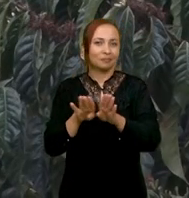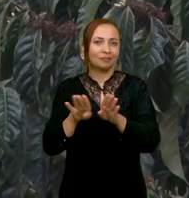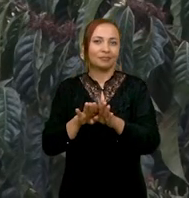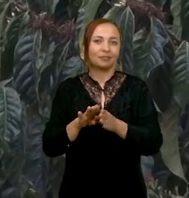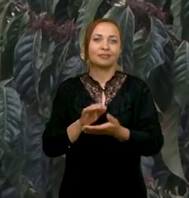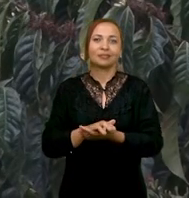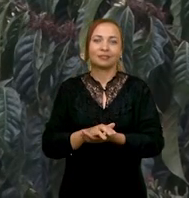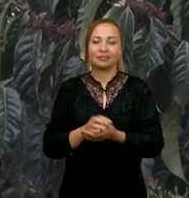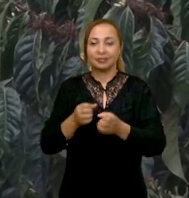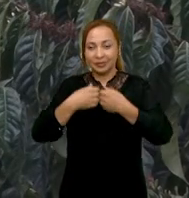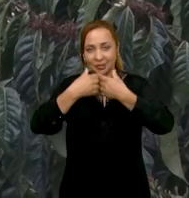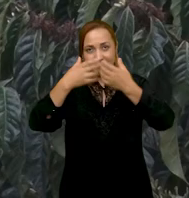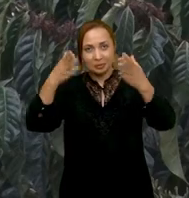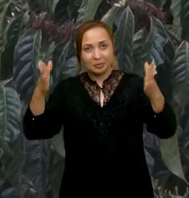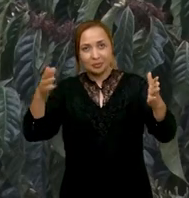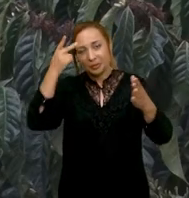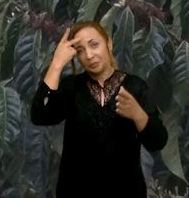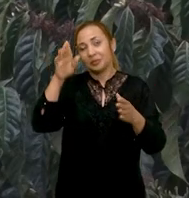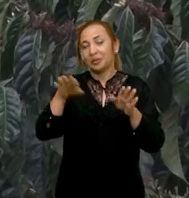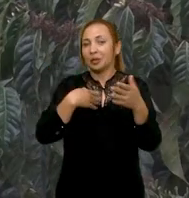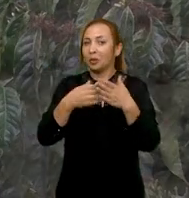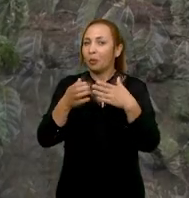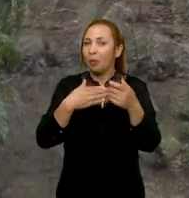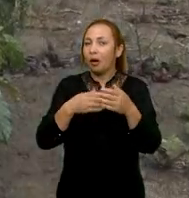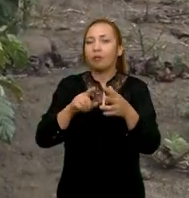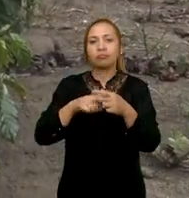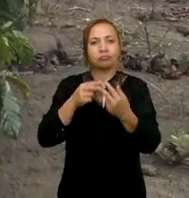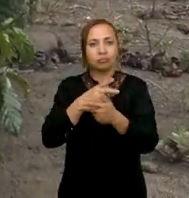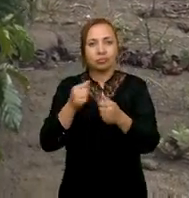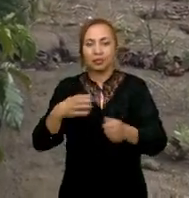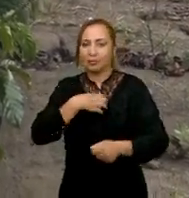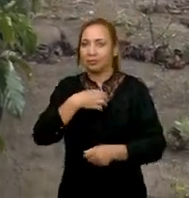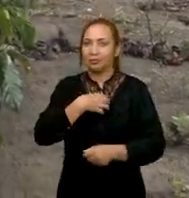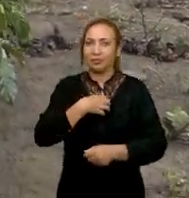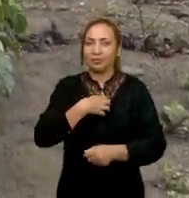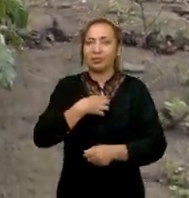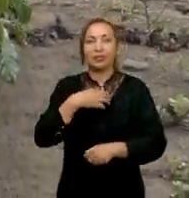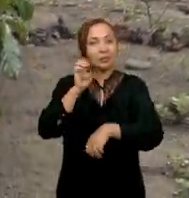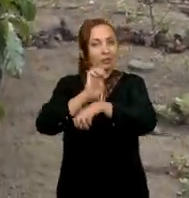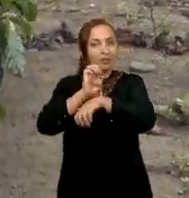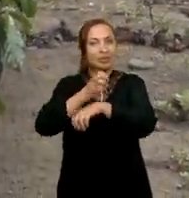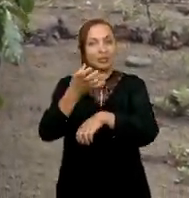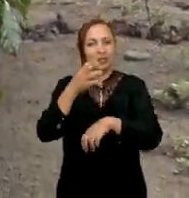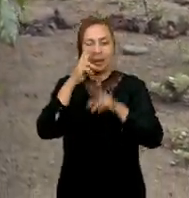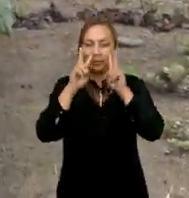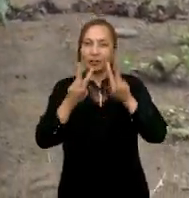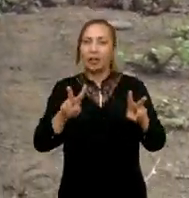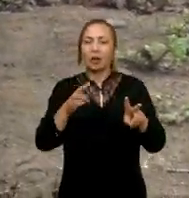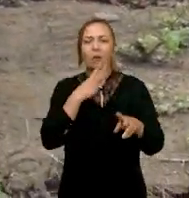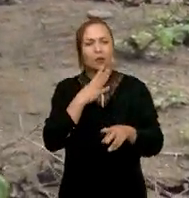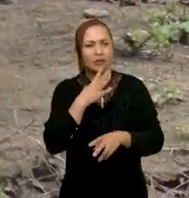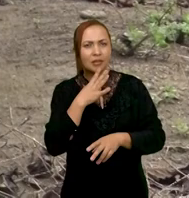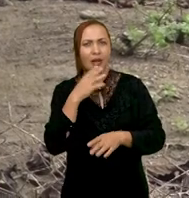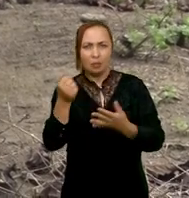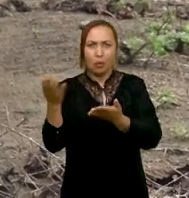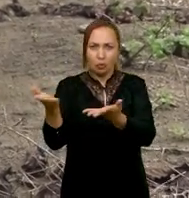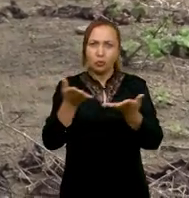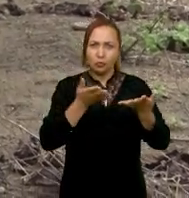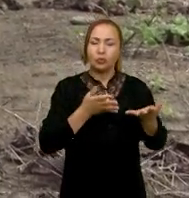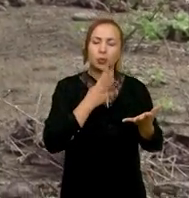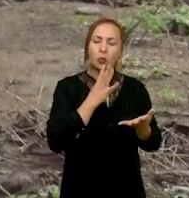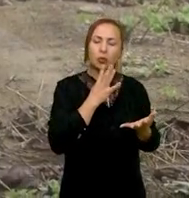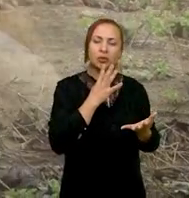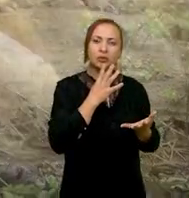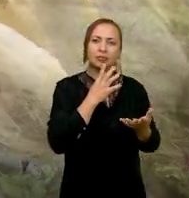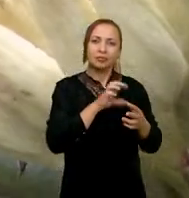a gente também está aberto aqui a qualquer produtores aí da Bahia, o Estado de Filipe, nós estamos aqui à disposição para mostrar, né? A gente